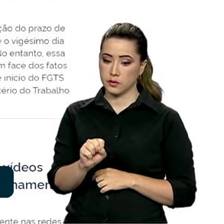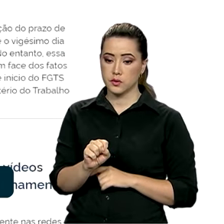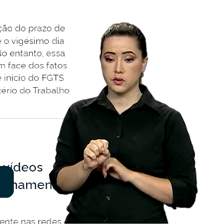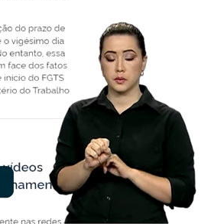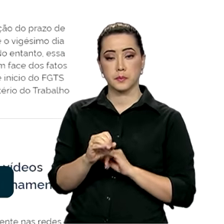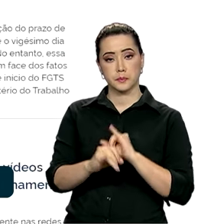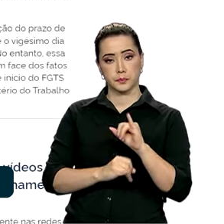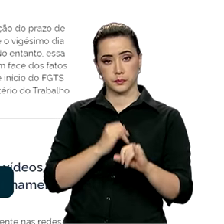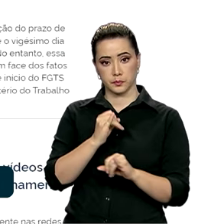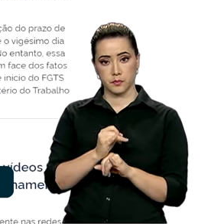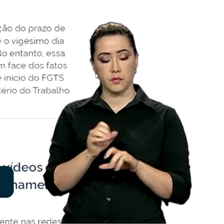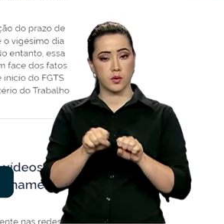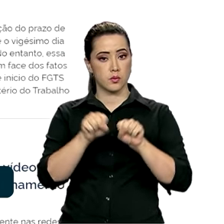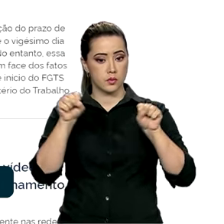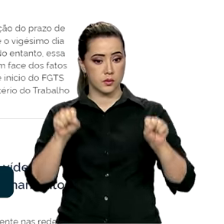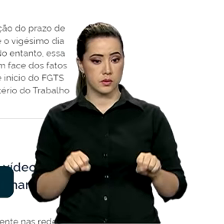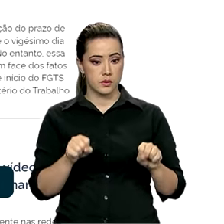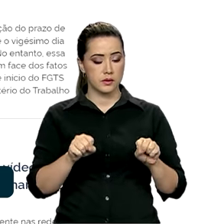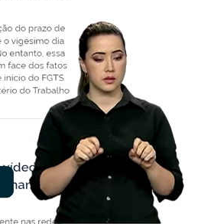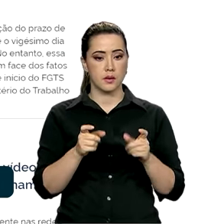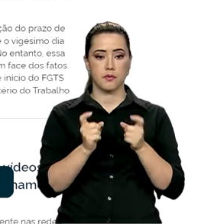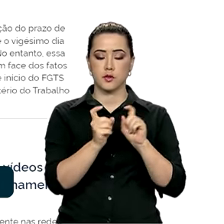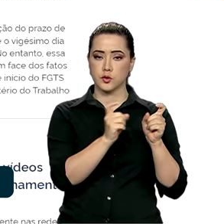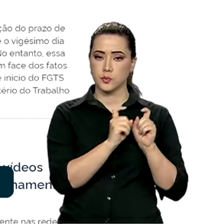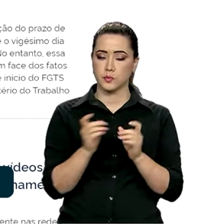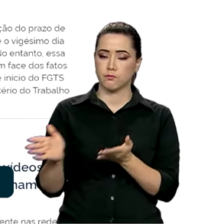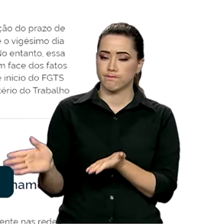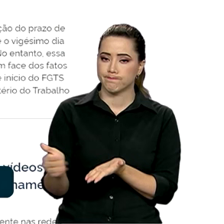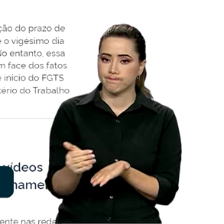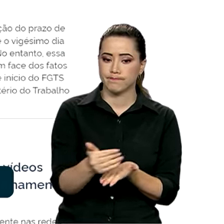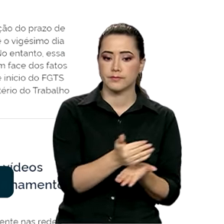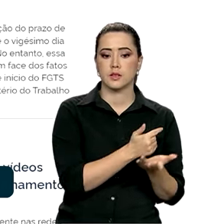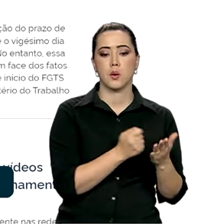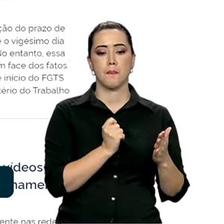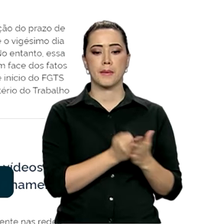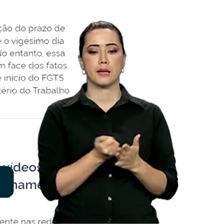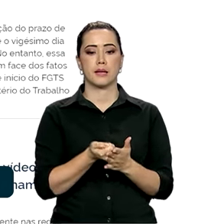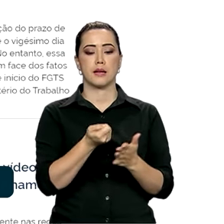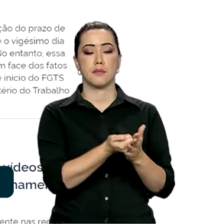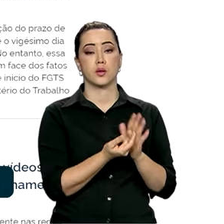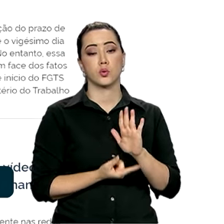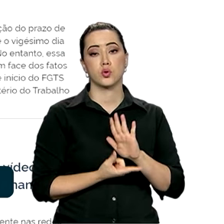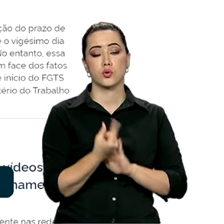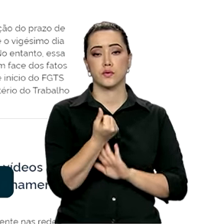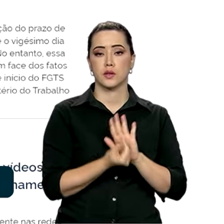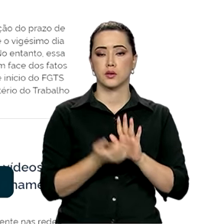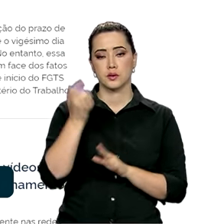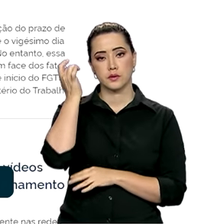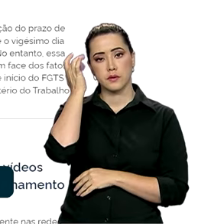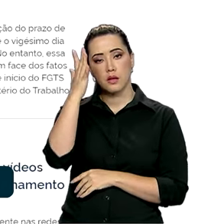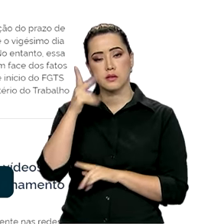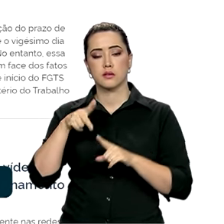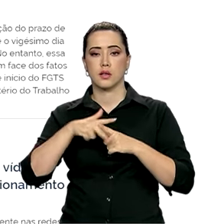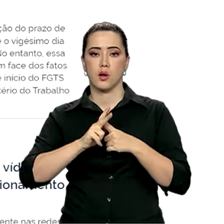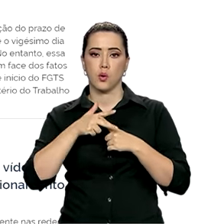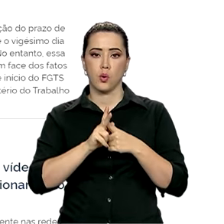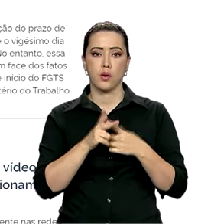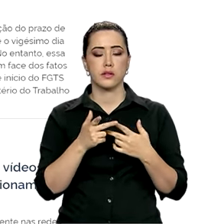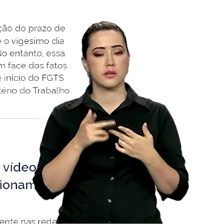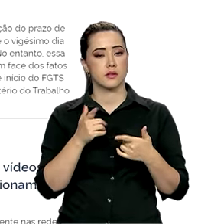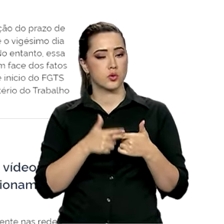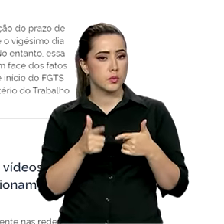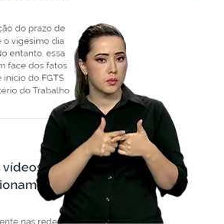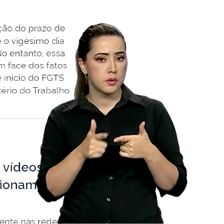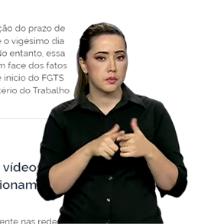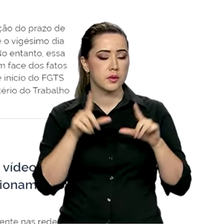O sistema vai gerenciar o recolhimento e depósito de valores, facilitar a correção de falhas e